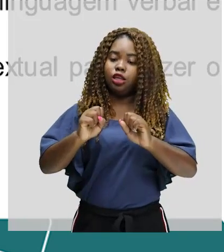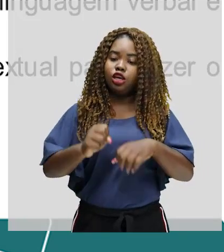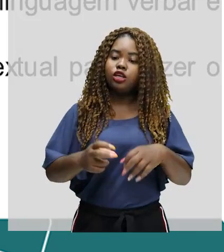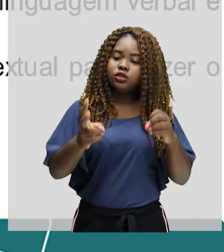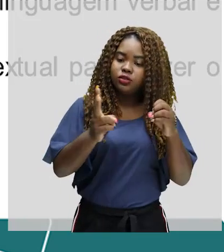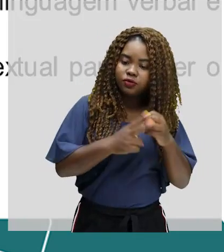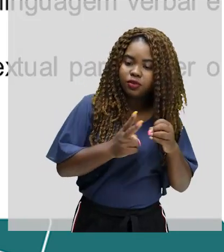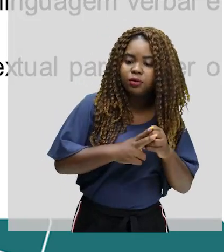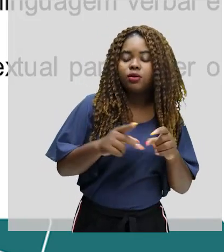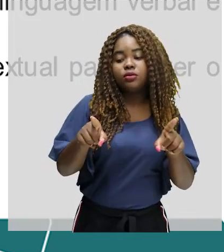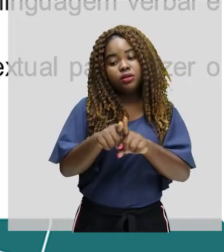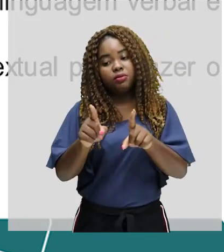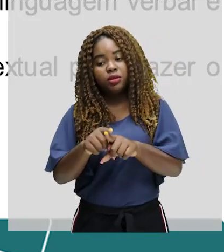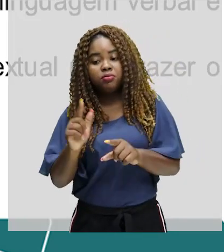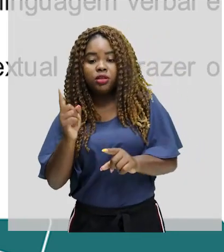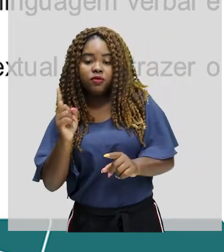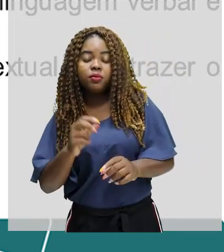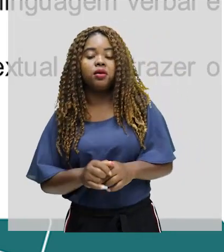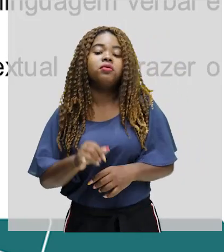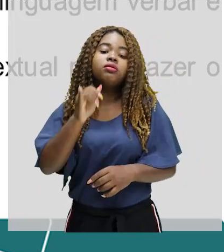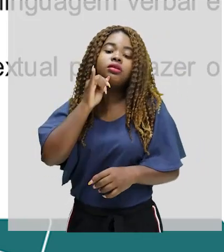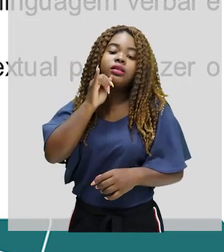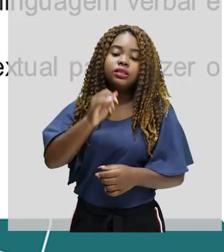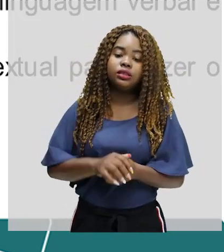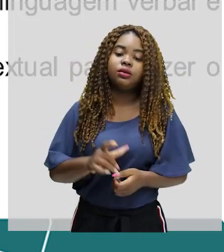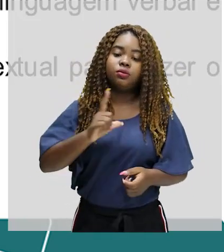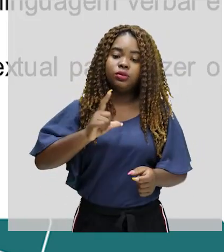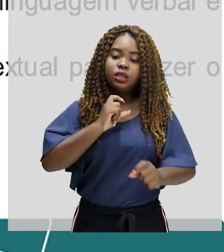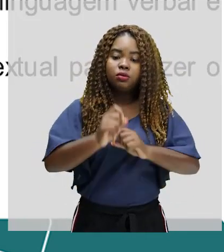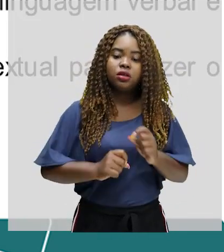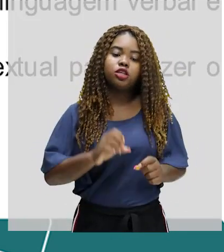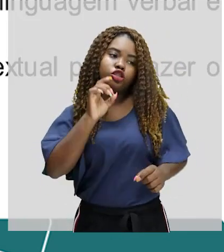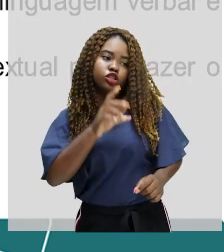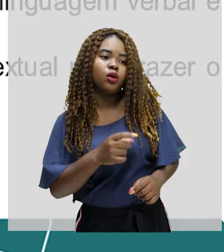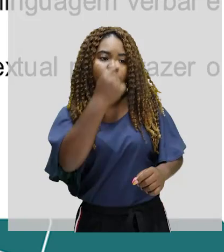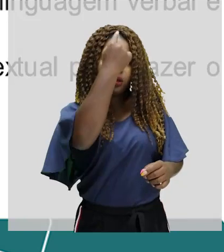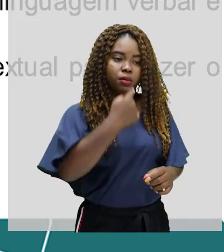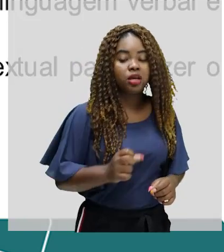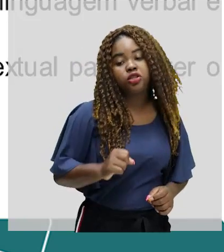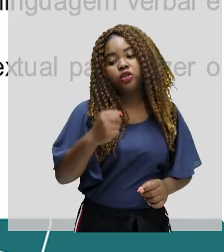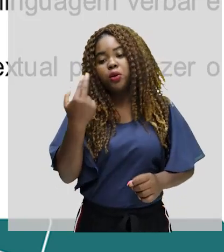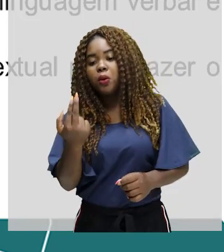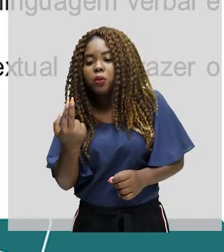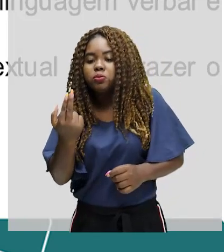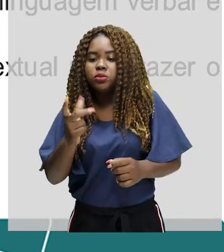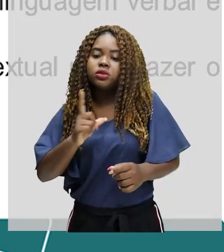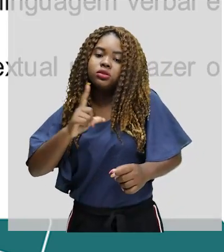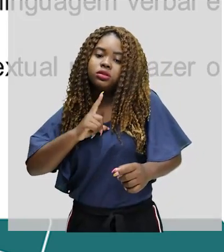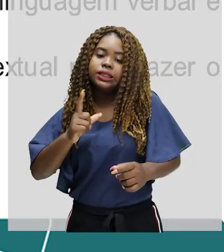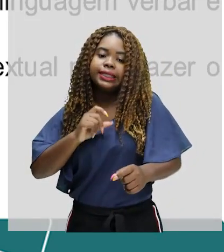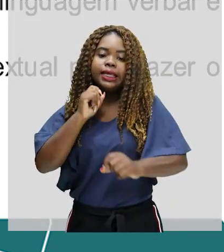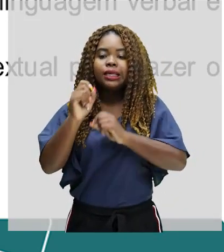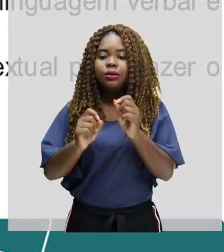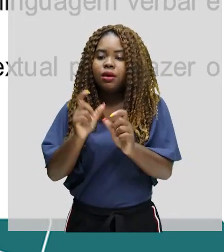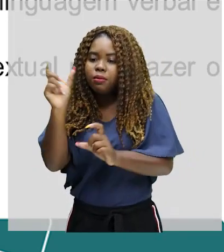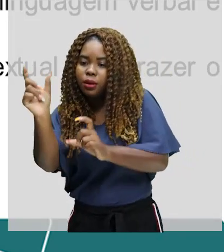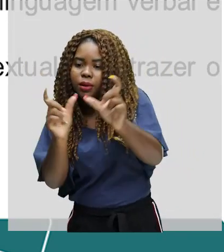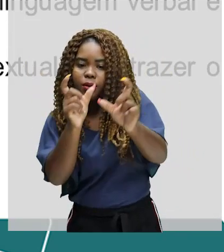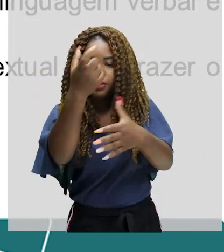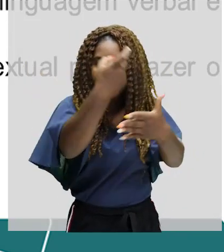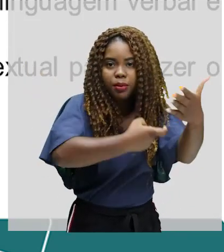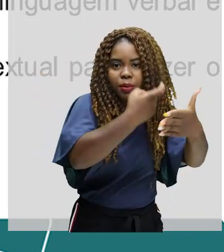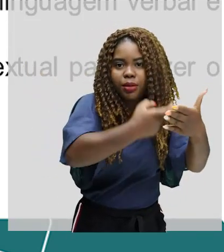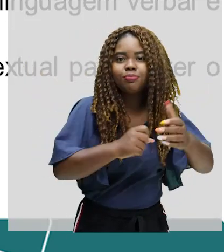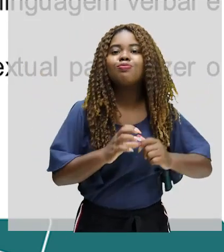gráficos nesse gênero textual, para trazer o leitor para dentro da história contada. Para comunicar as falas, os personagens, por exemplo,